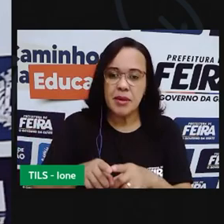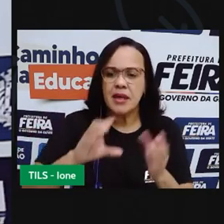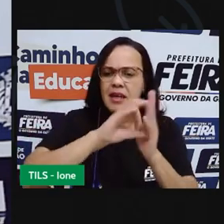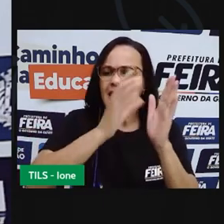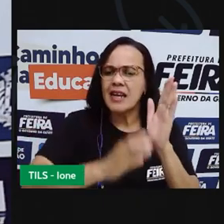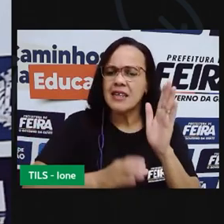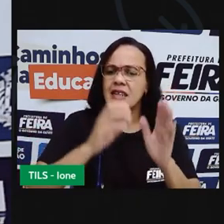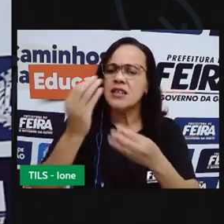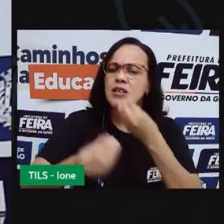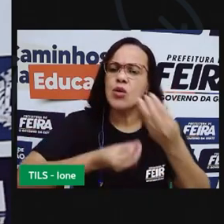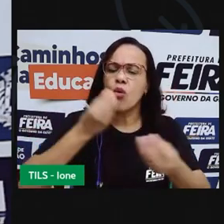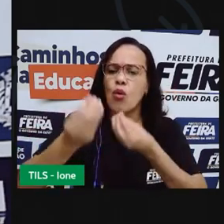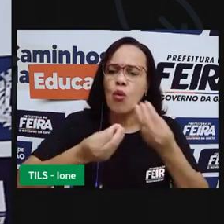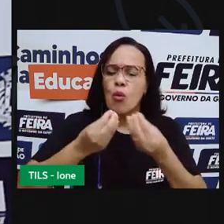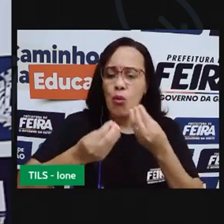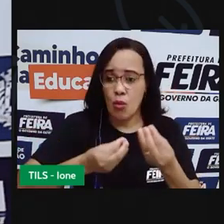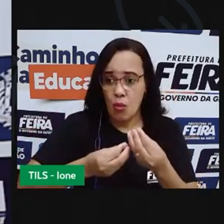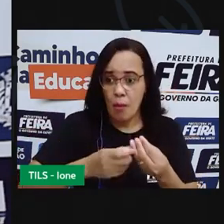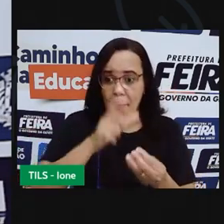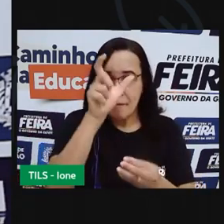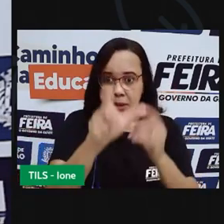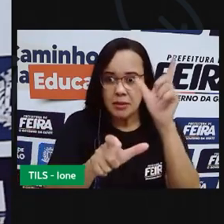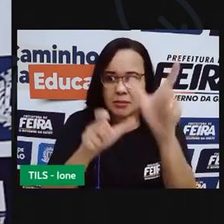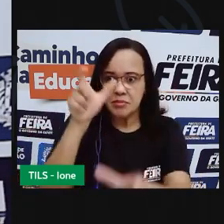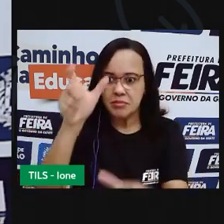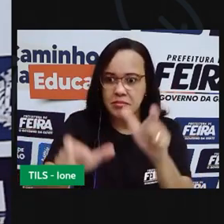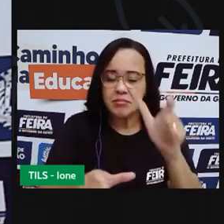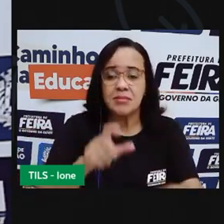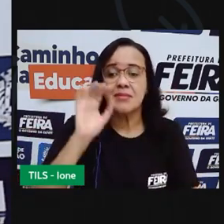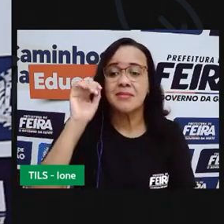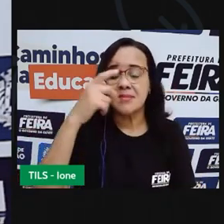Ser Falante Ser